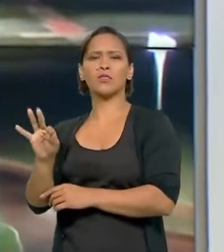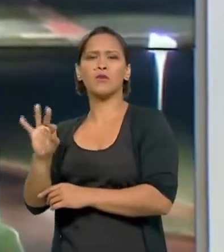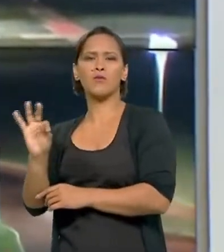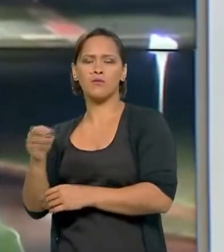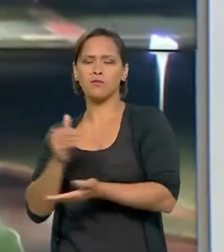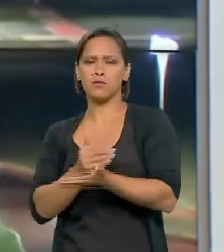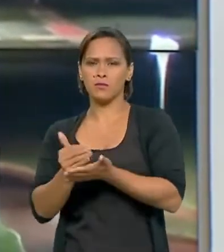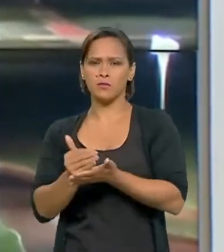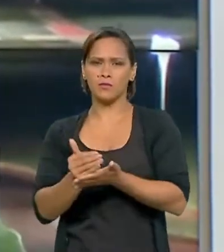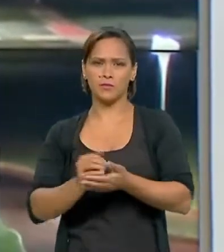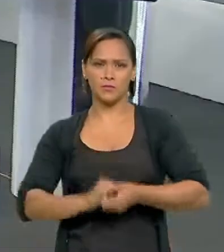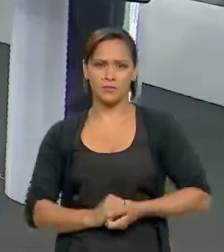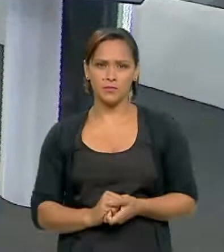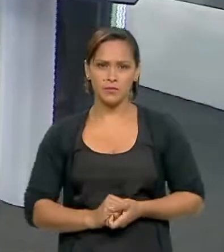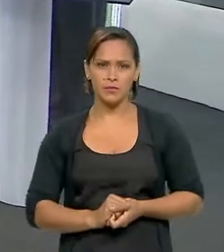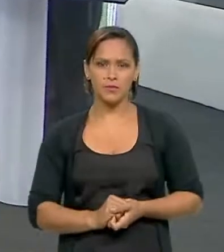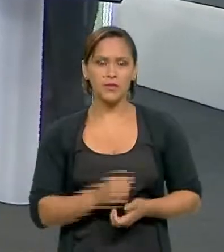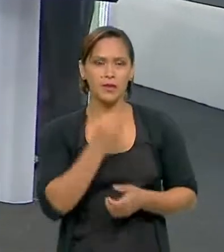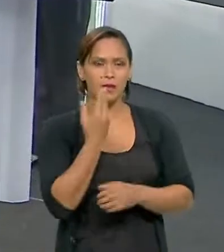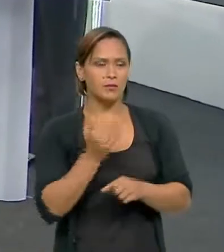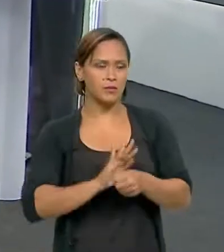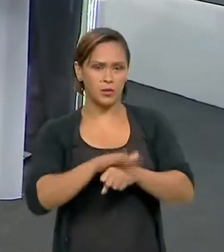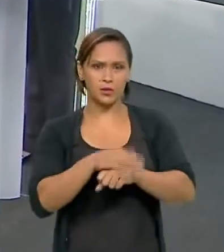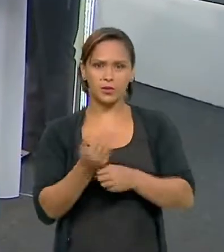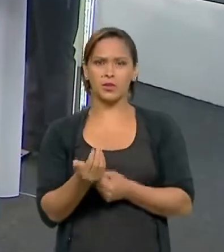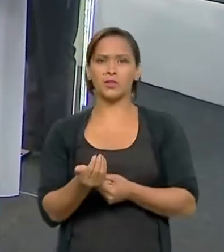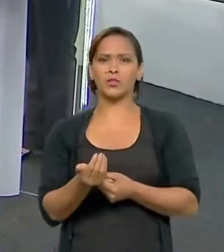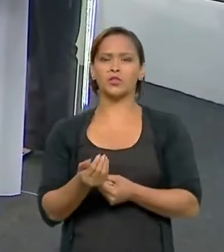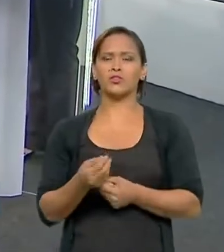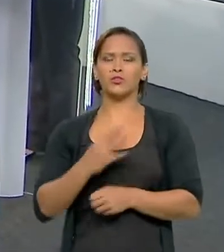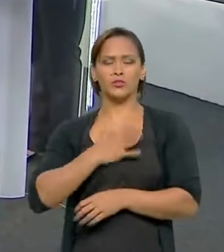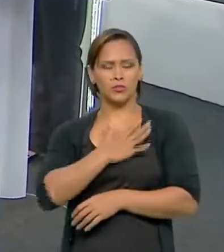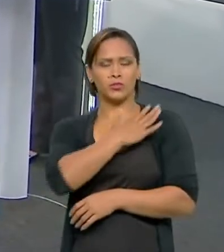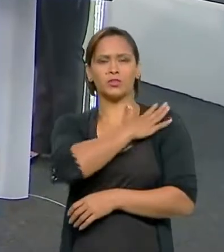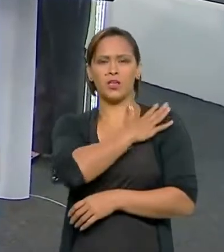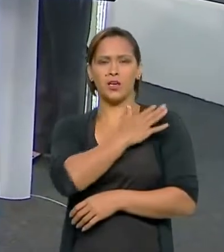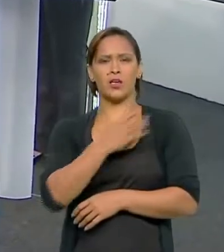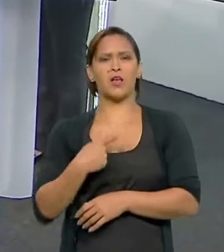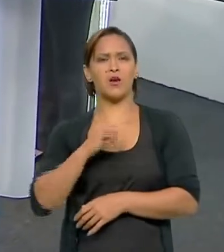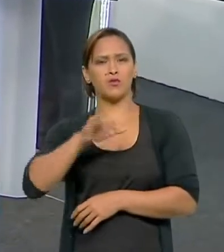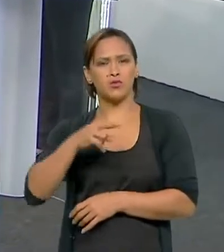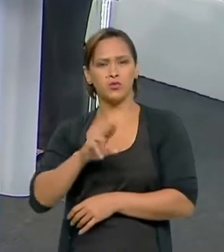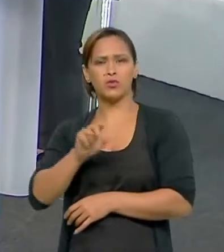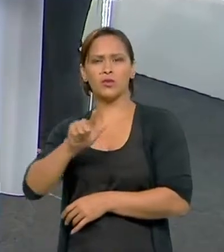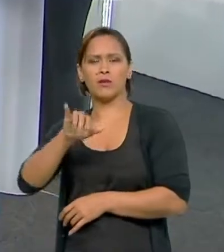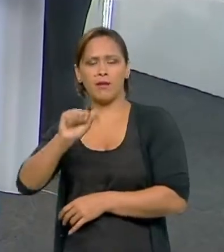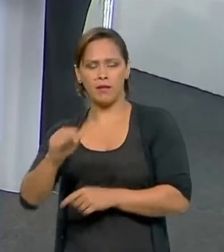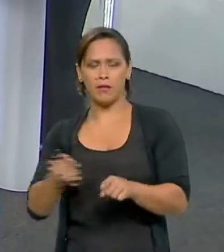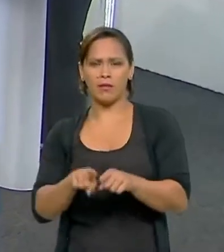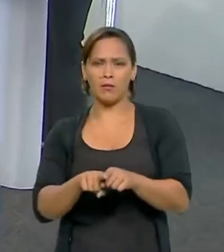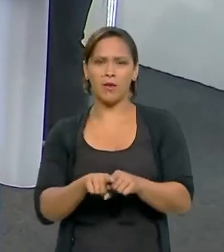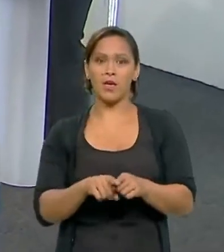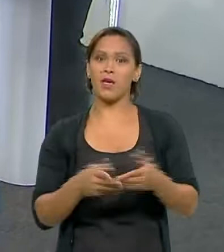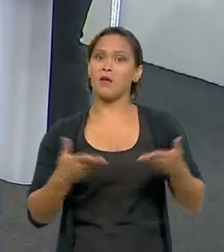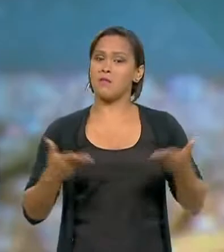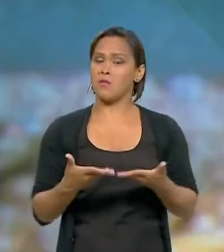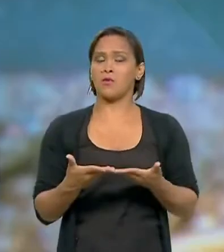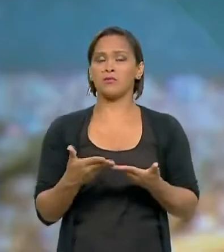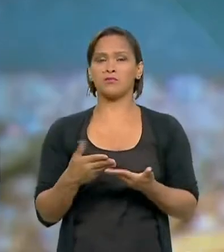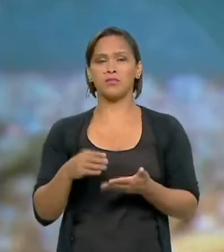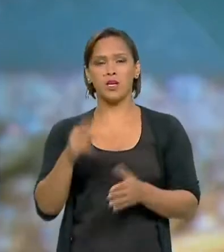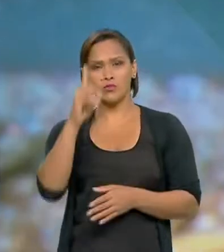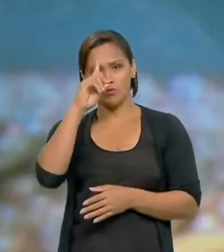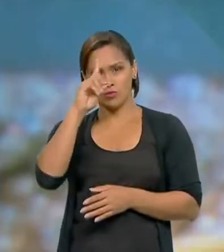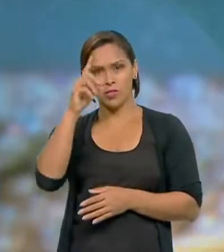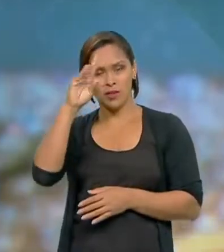para o general, por favor? Bom, boa noite Marina, boa noite general, boa noite Juliana. Bom, nesse dia do Exército, general, eu queria